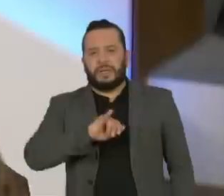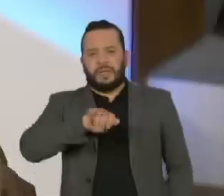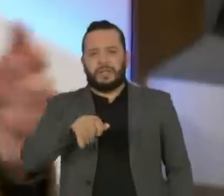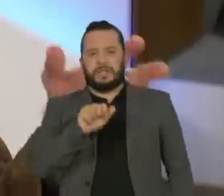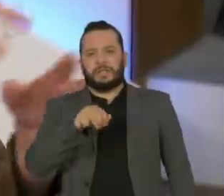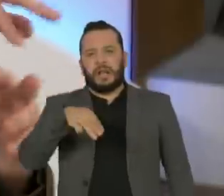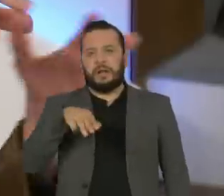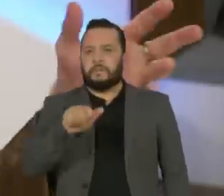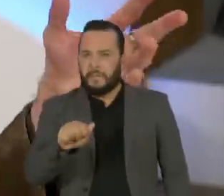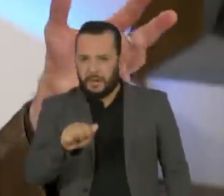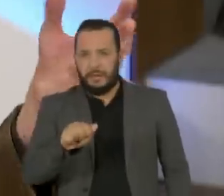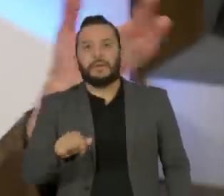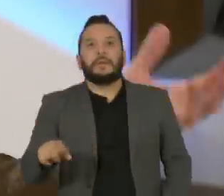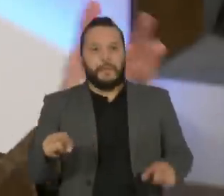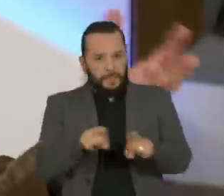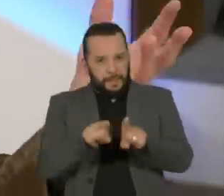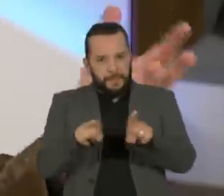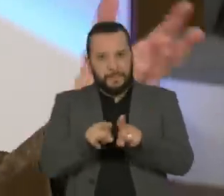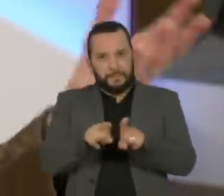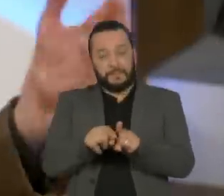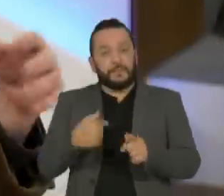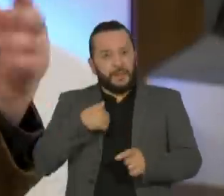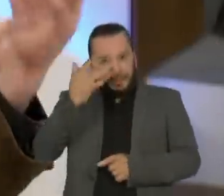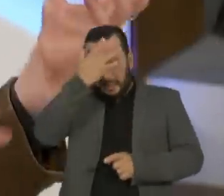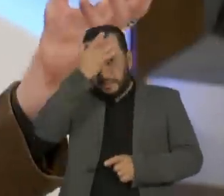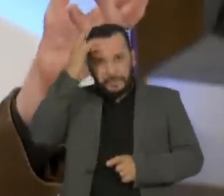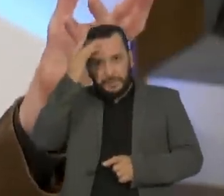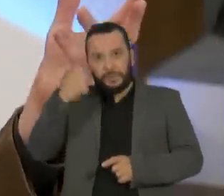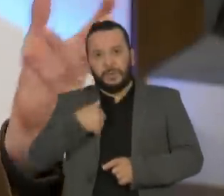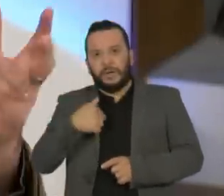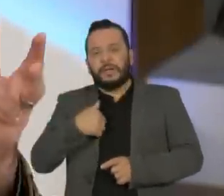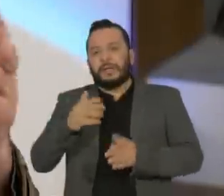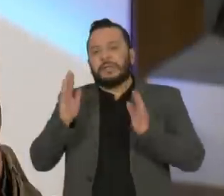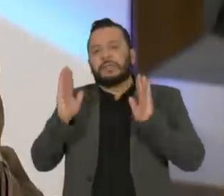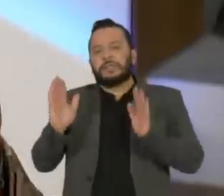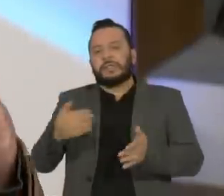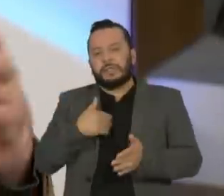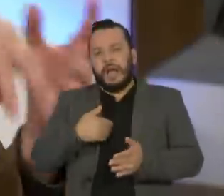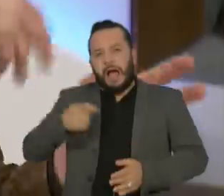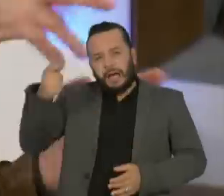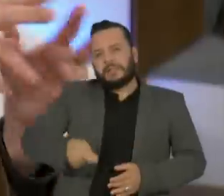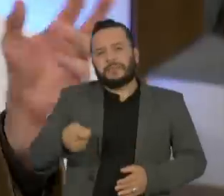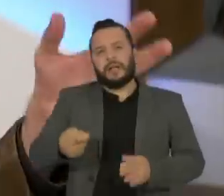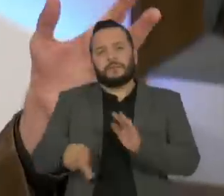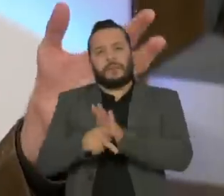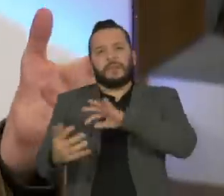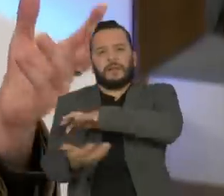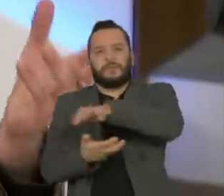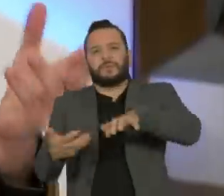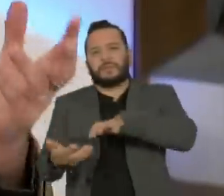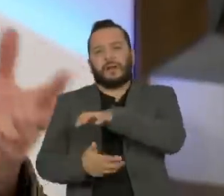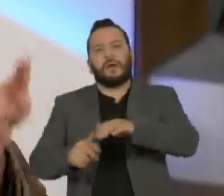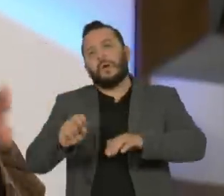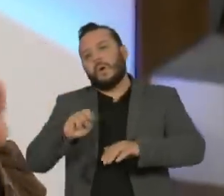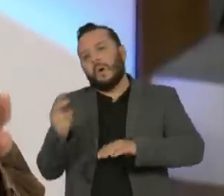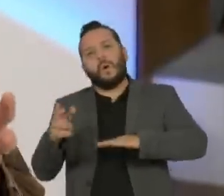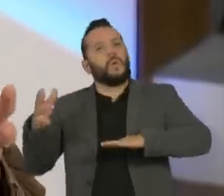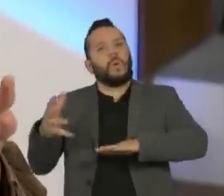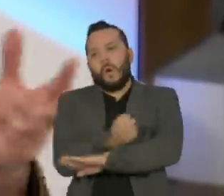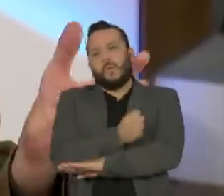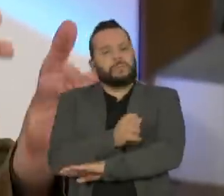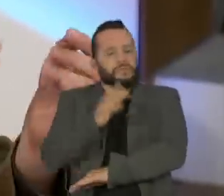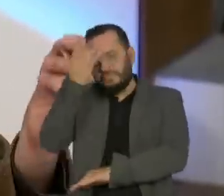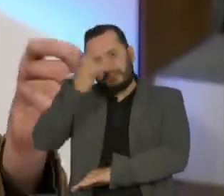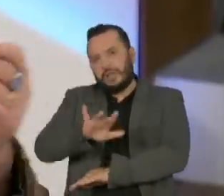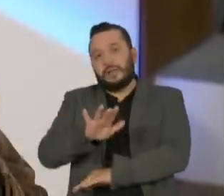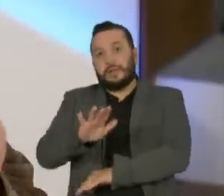ridicularizaram de várias partes o teor da agressividade da própria revolução, ou da revolução, do golpe, etc. Mas naquela época,